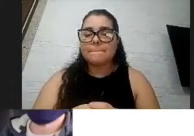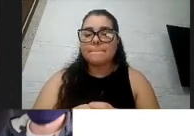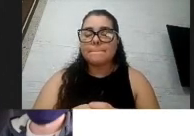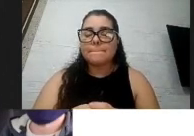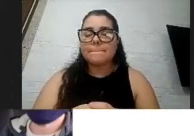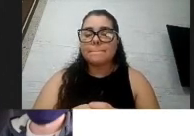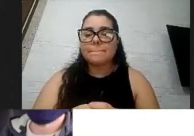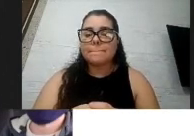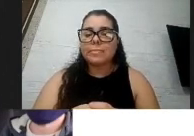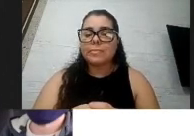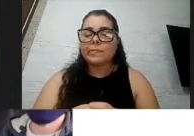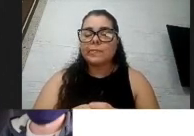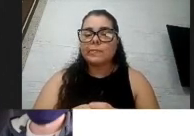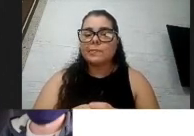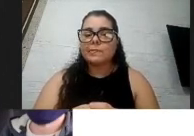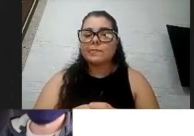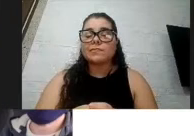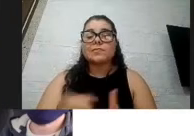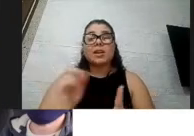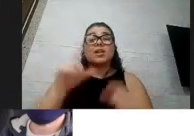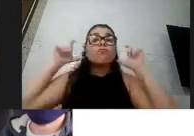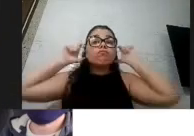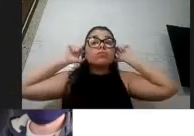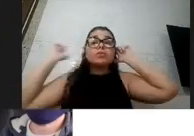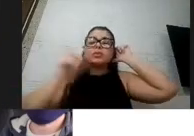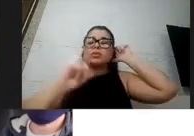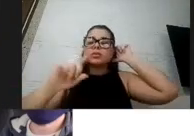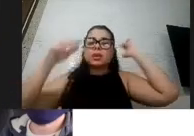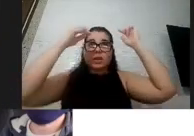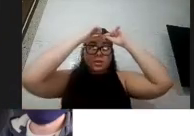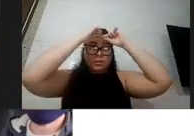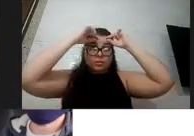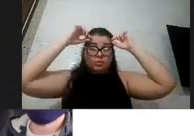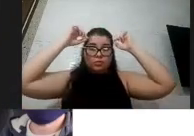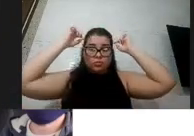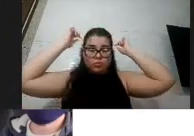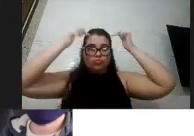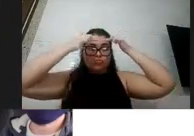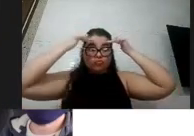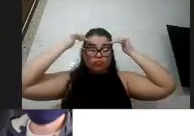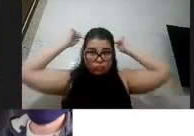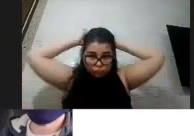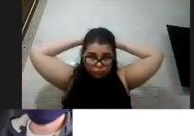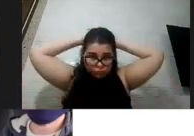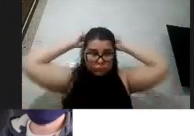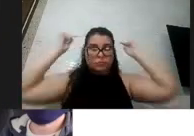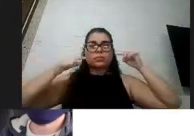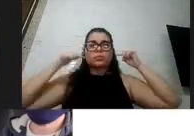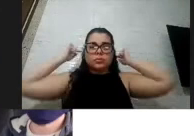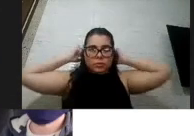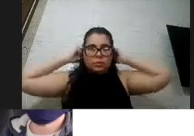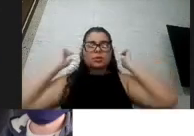que não vai atrás da orelha, o elástico vai atrás da cabeça, então também é uma maneira, algumas pessoas